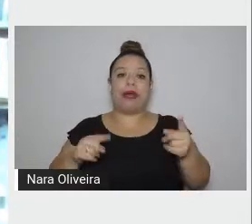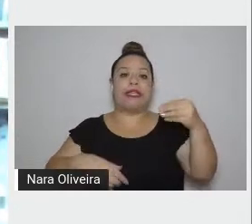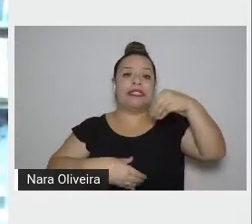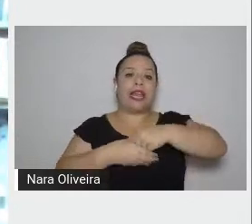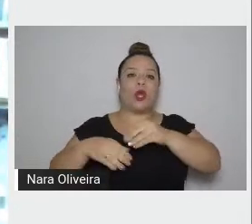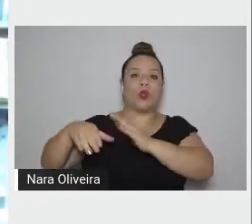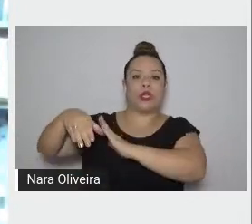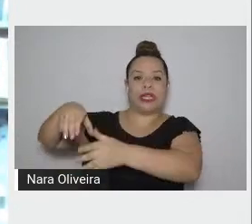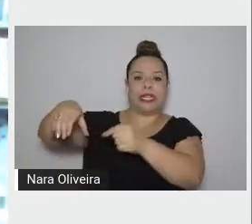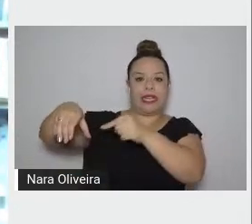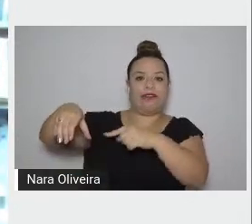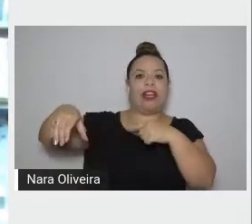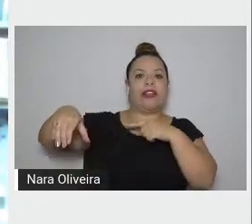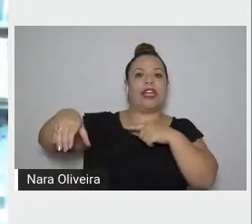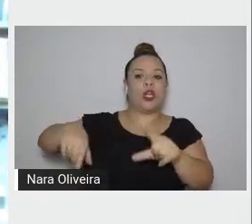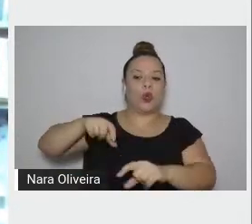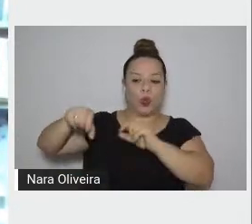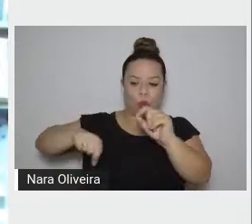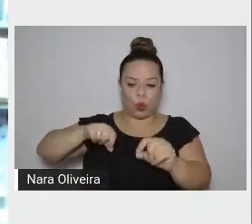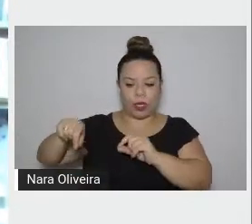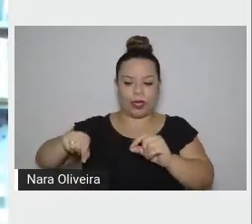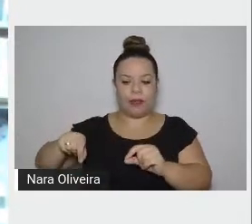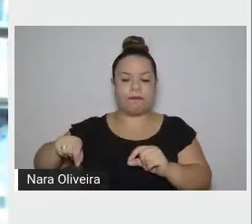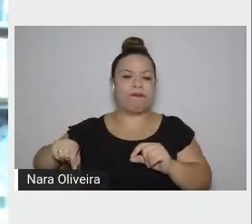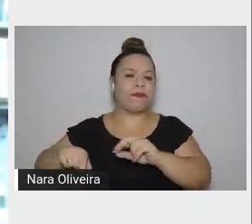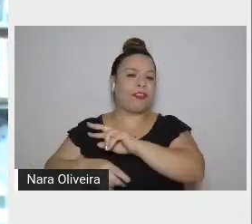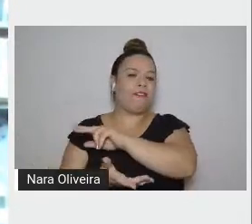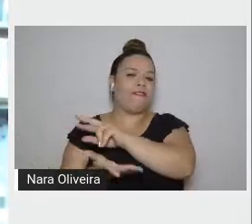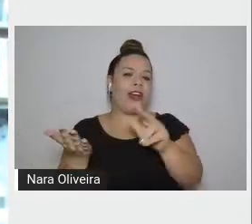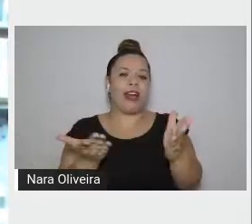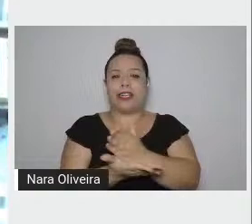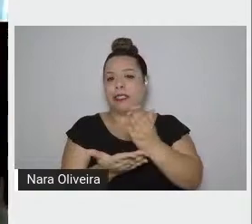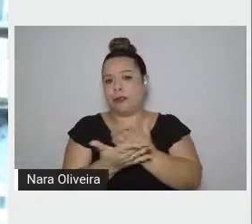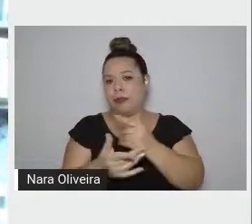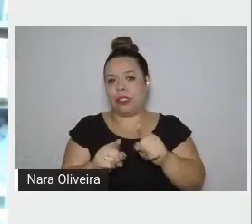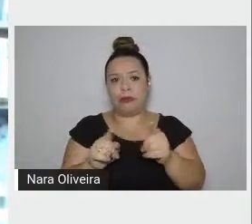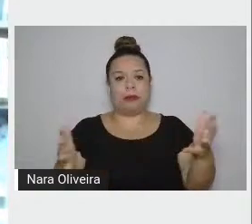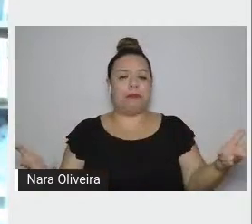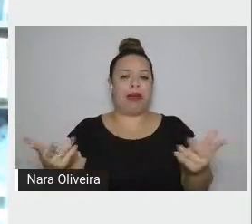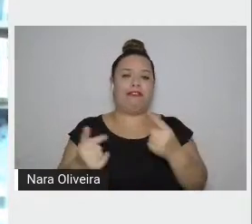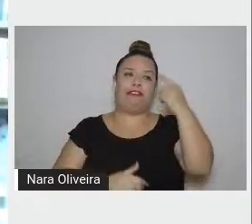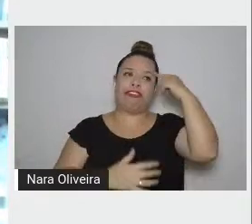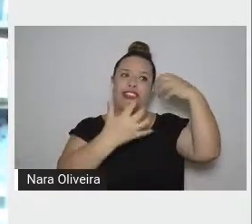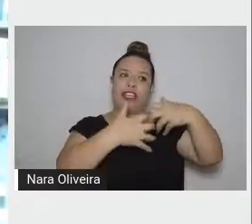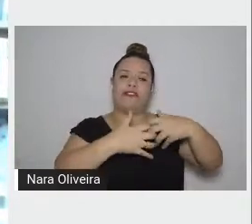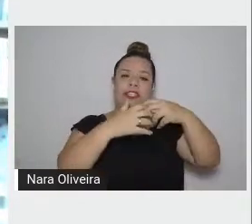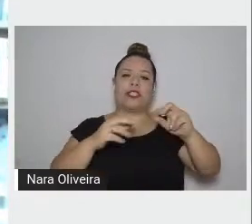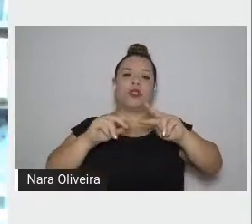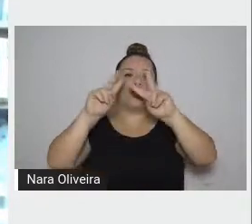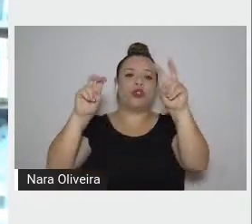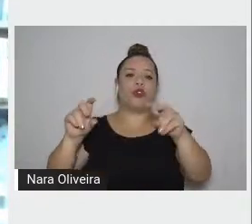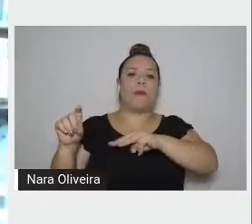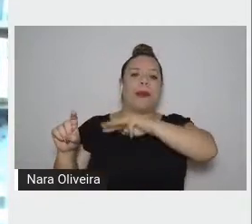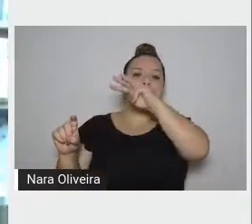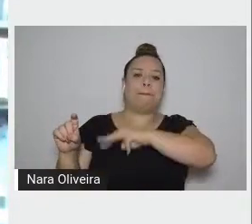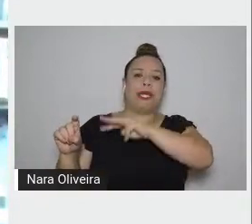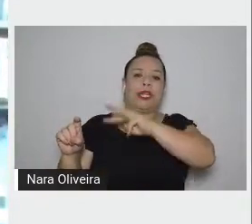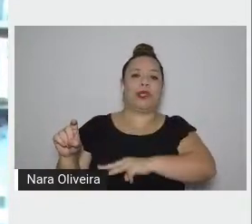páginas e páginas maravilhosas de reflexão sobre os mitos da criação do homem,